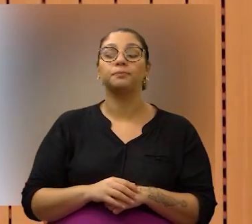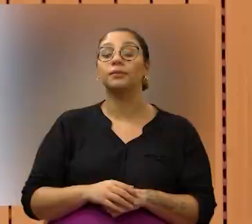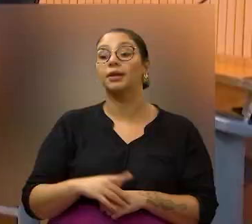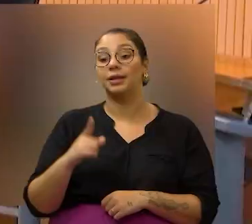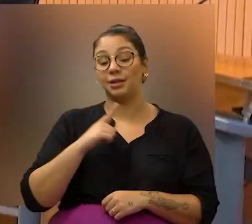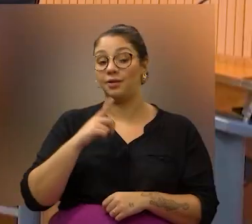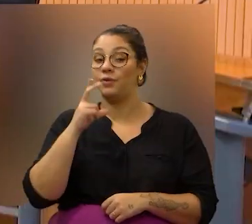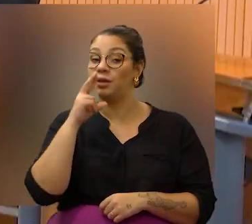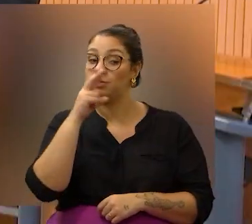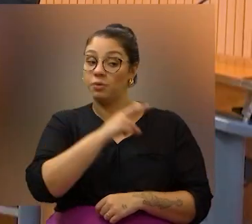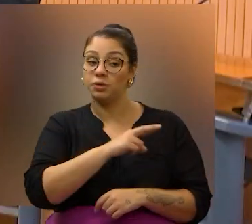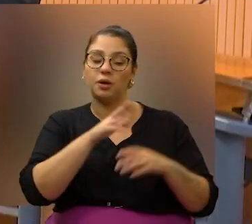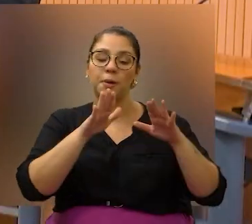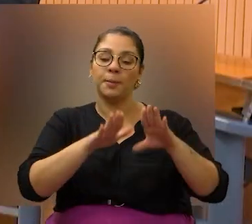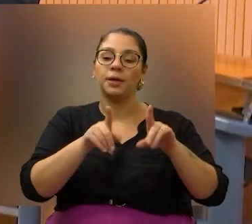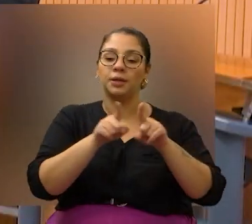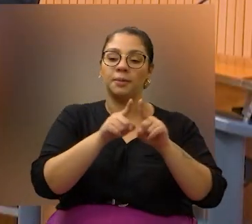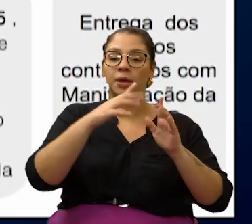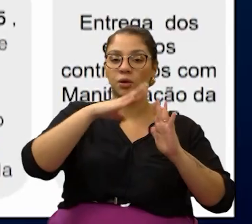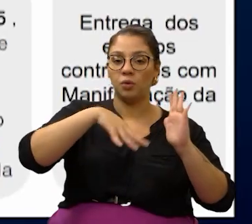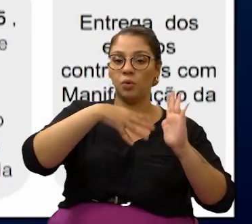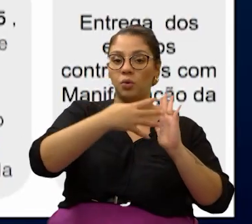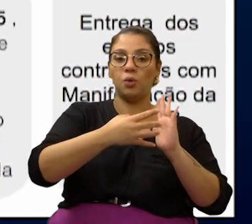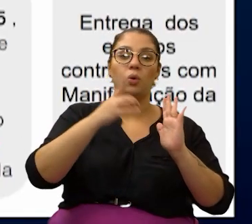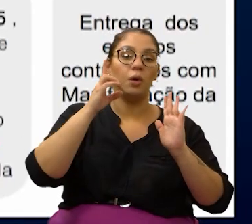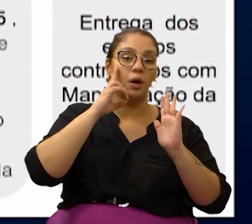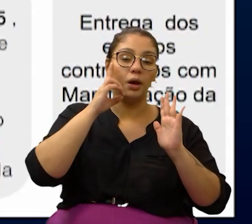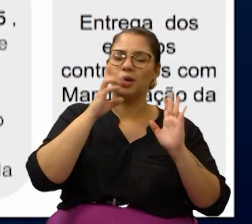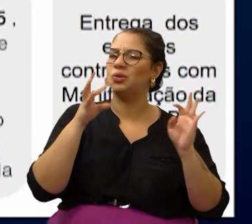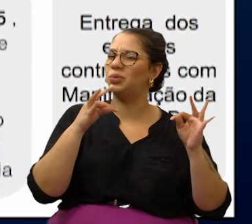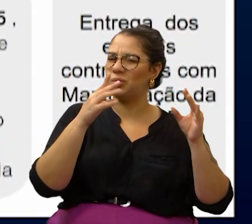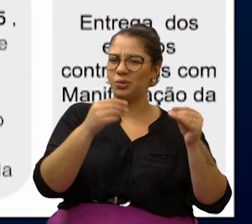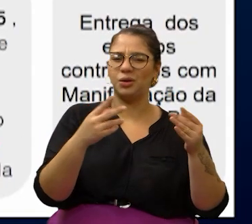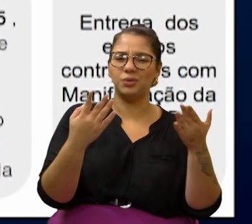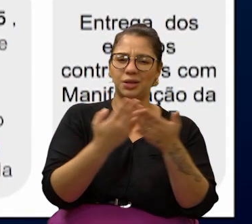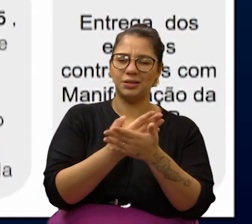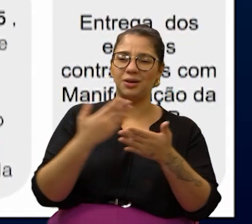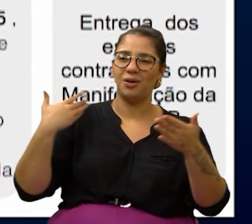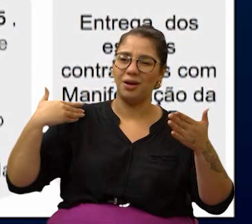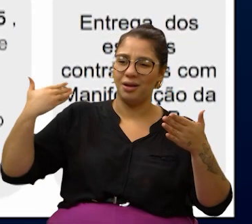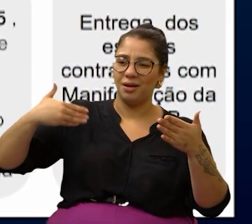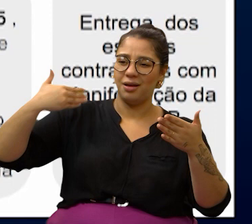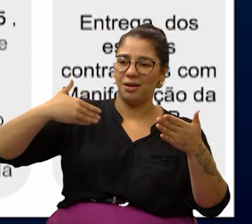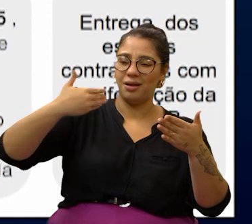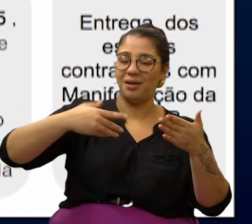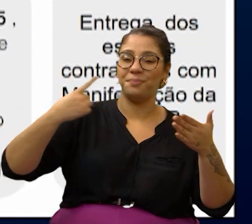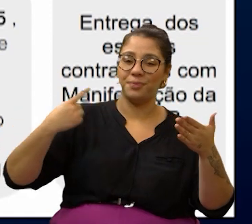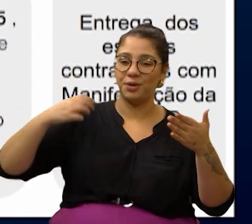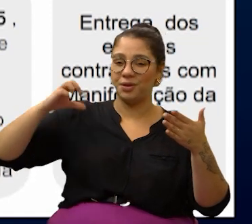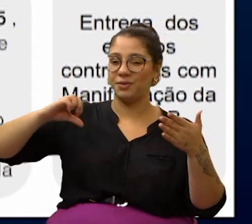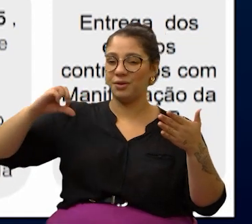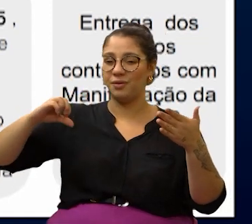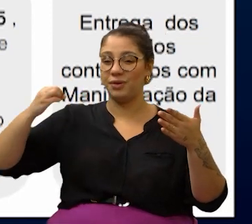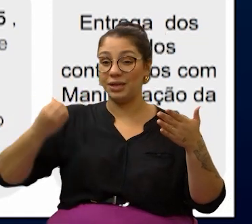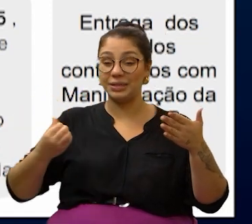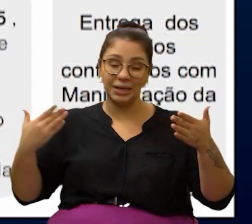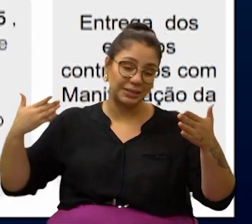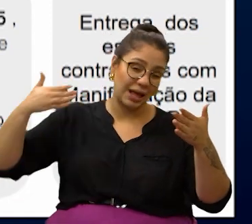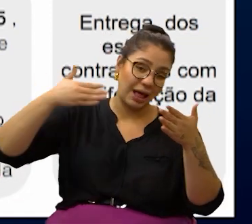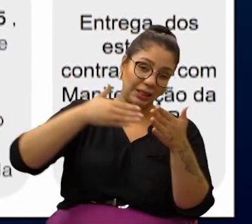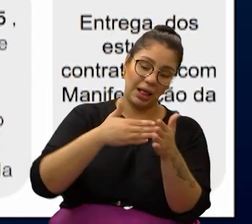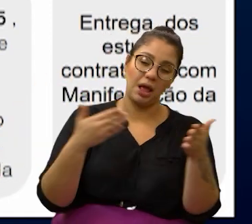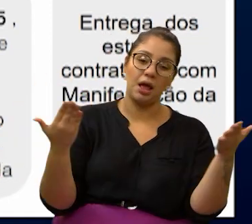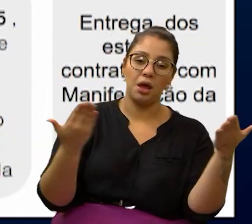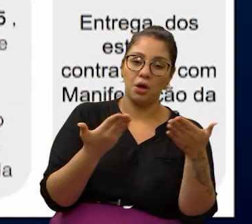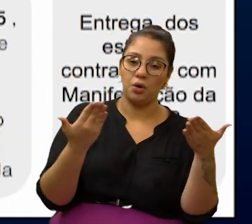além de responder, apresentou um cronograma de tudo o que aconteceu desde 1996 e as